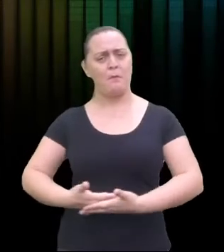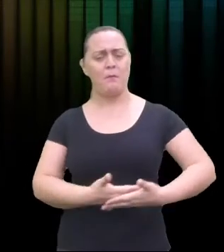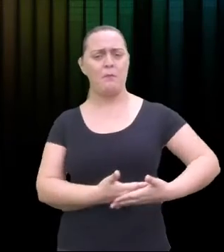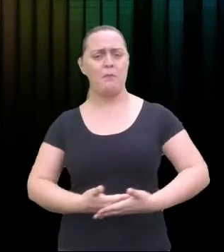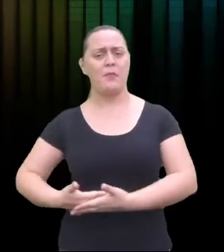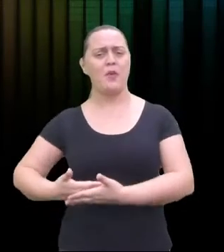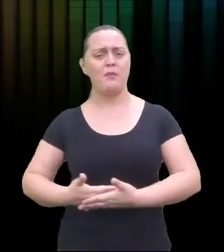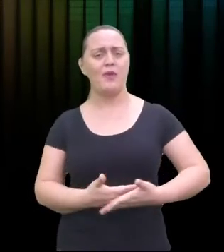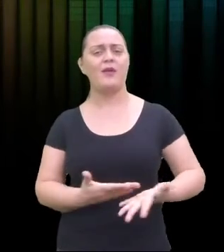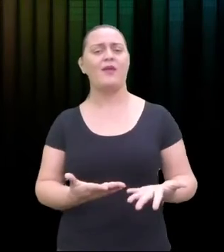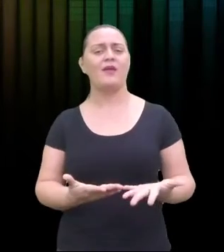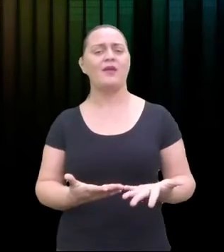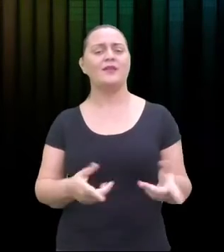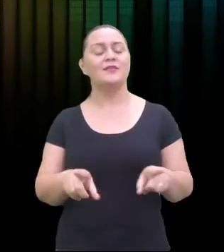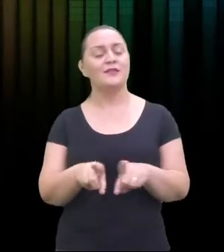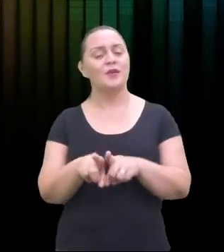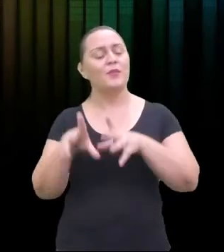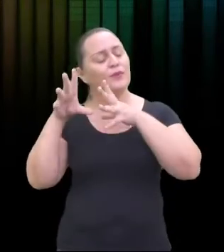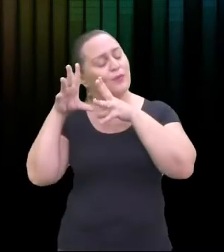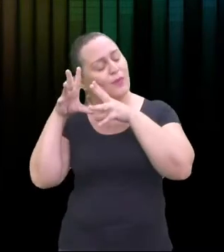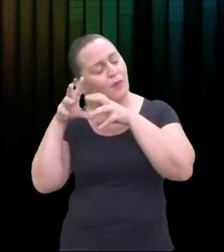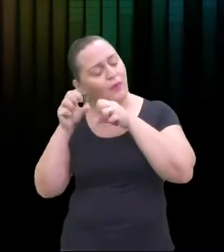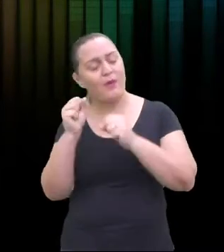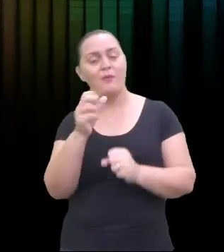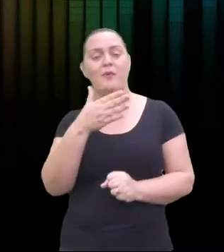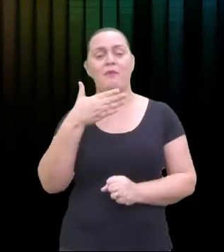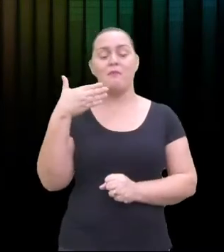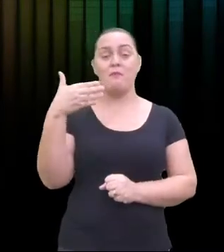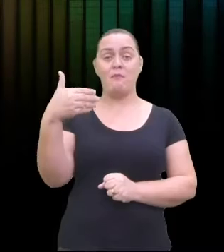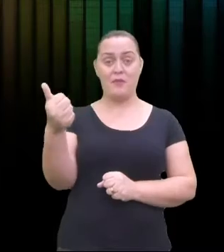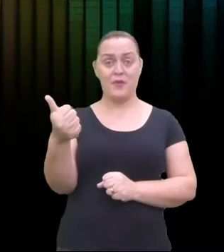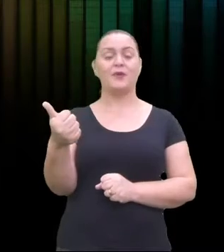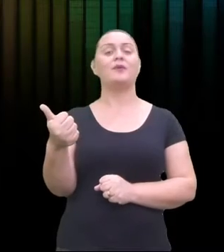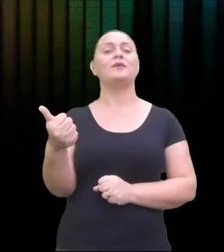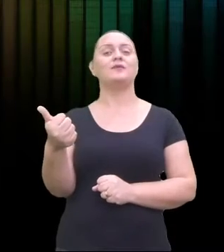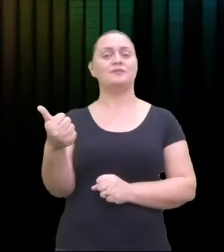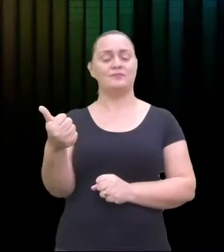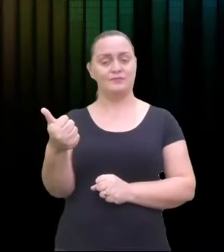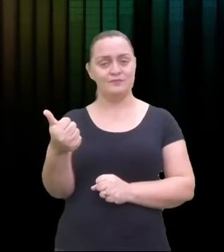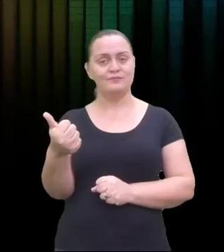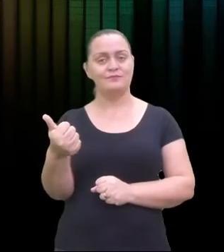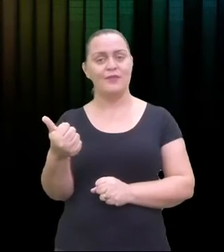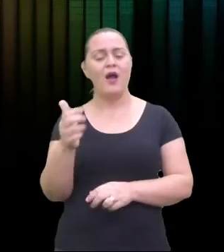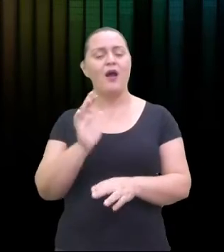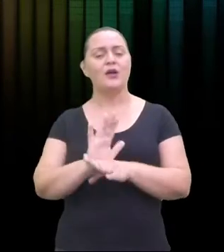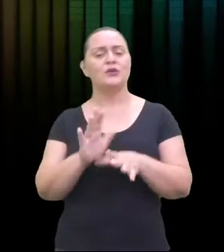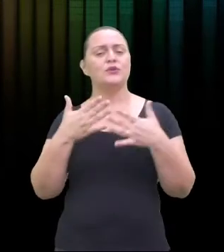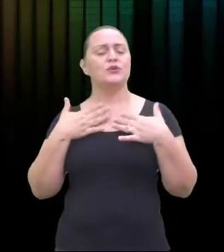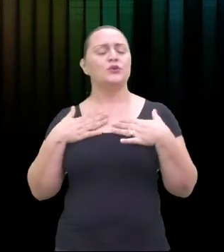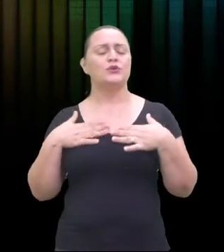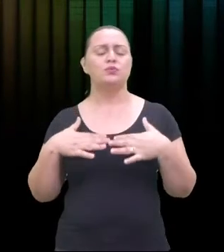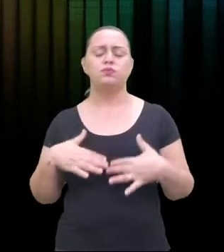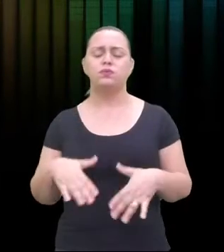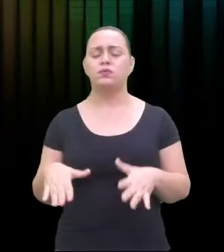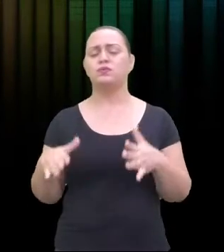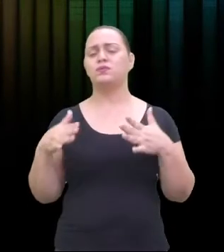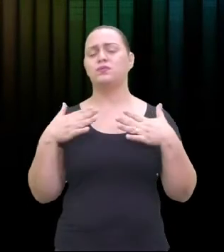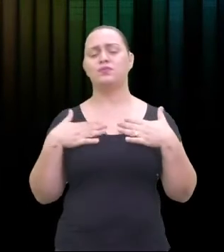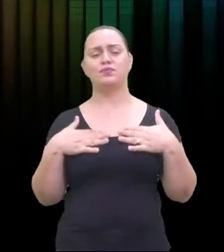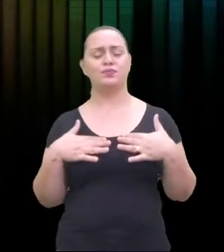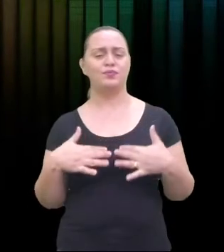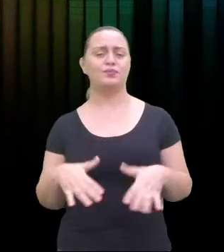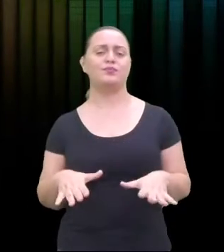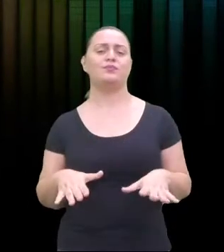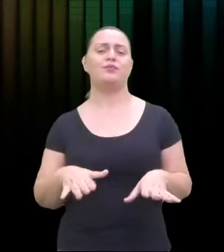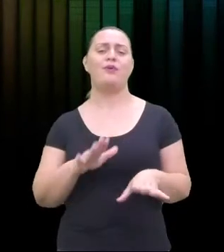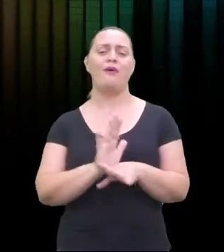a relaxar. e acabam dormindo melhor. A música ajuda a relaxar e é uma ótima maneira de nos ajudar a dormir